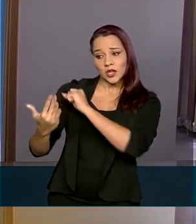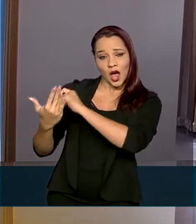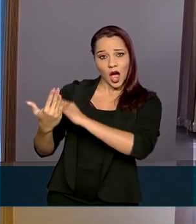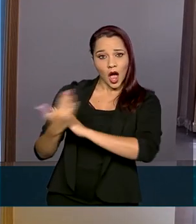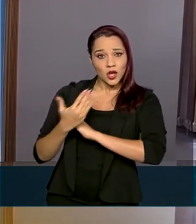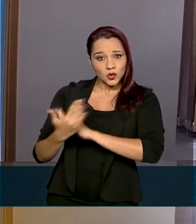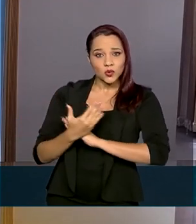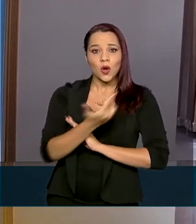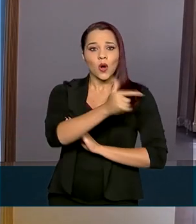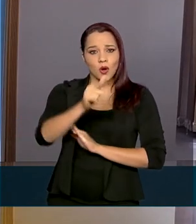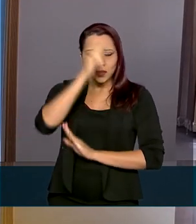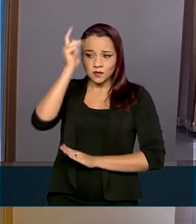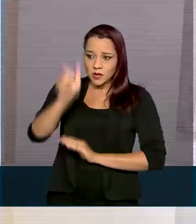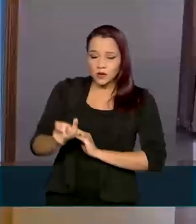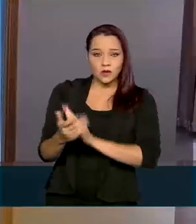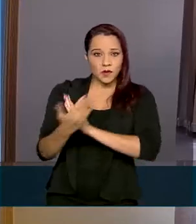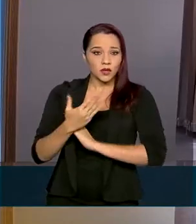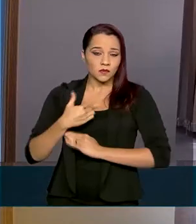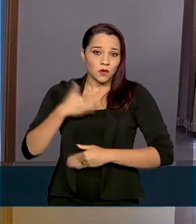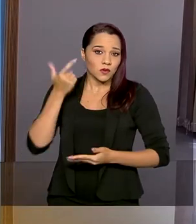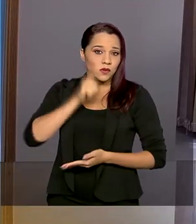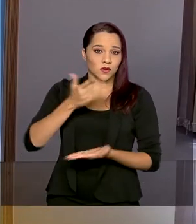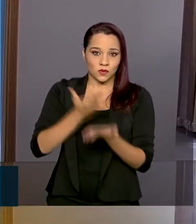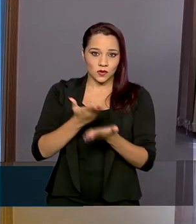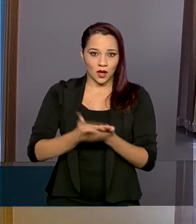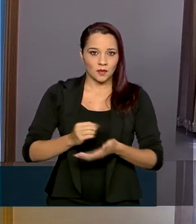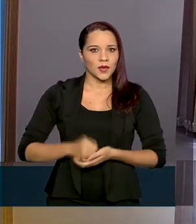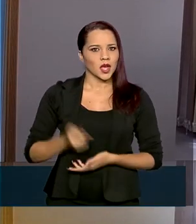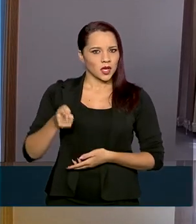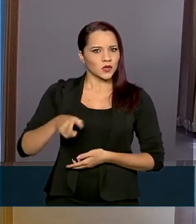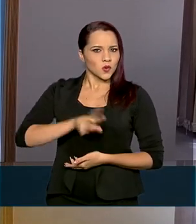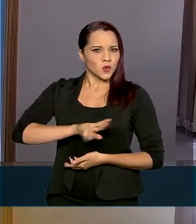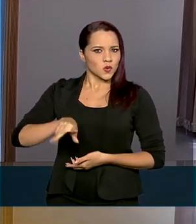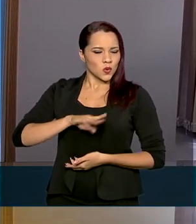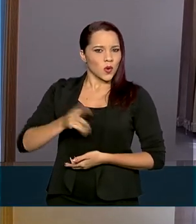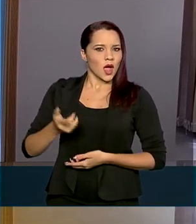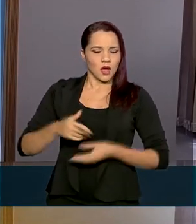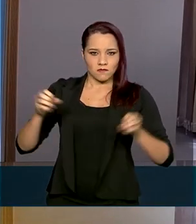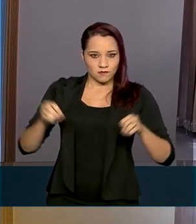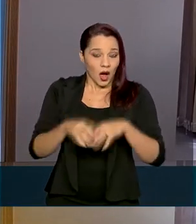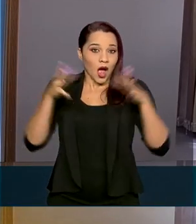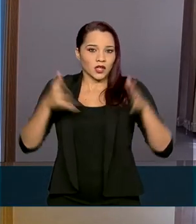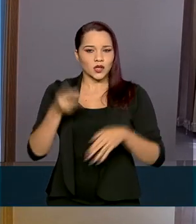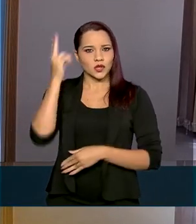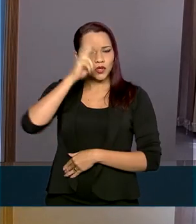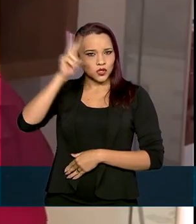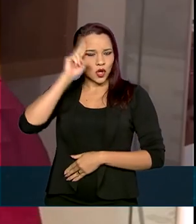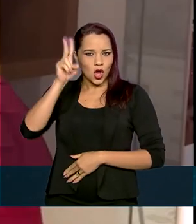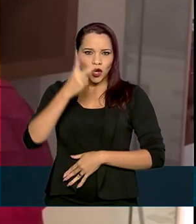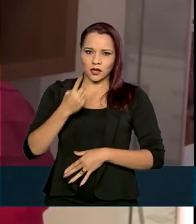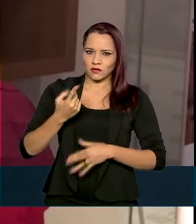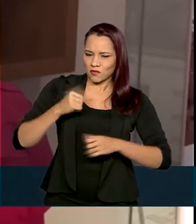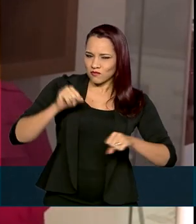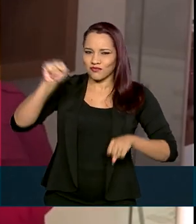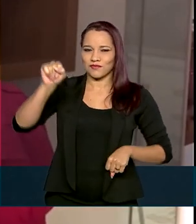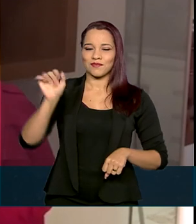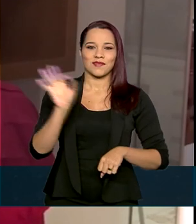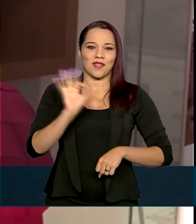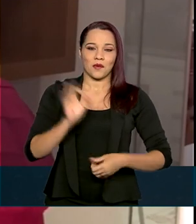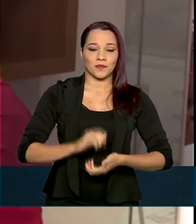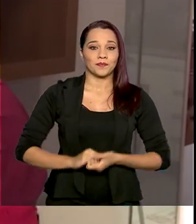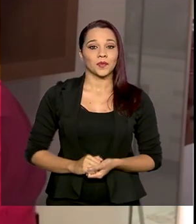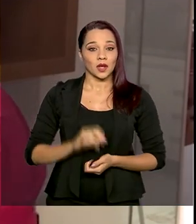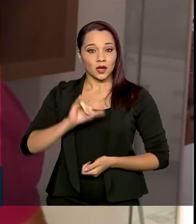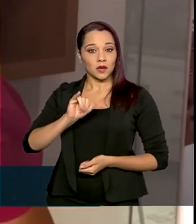terceiros para que eu pudesse estudar. Isso não é um passe de mágica nem uma história de um super-homem. De acordo com o